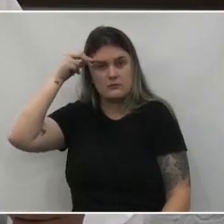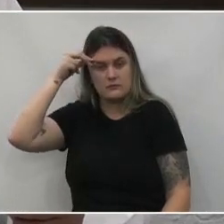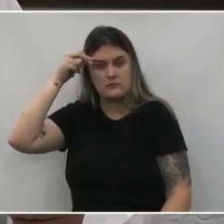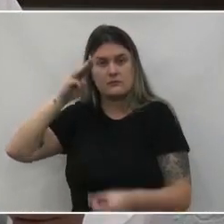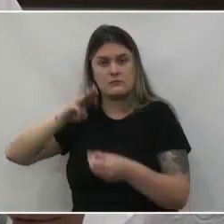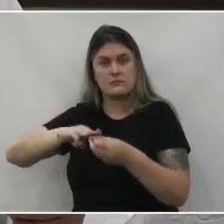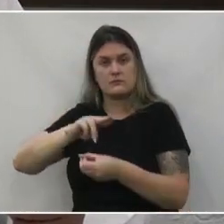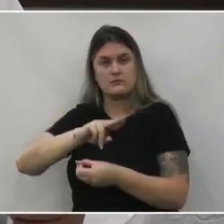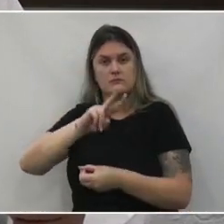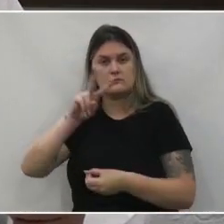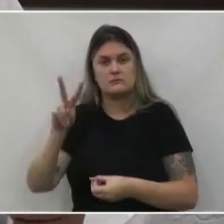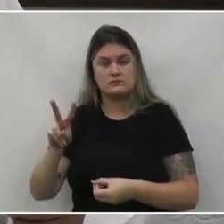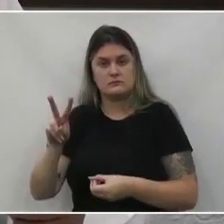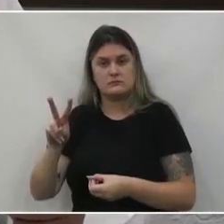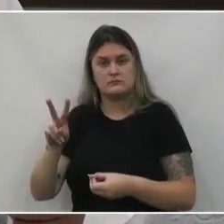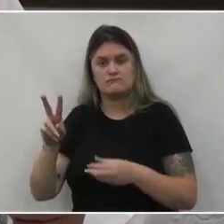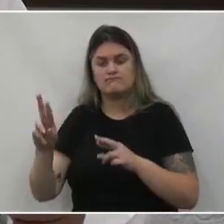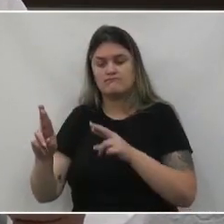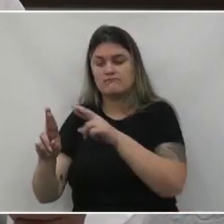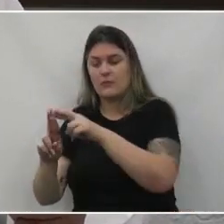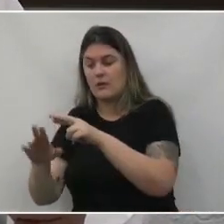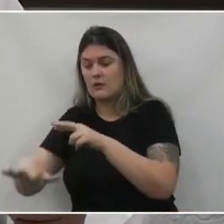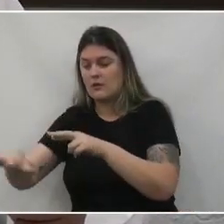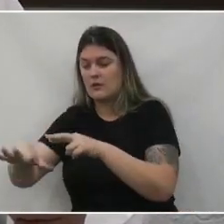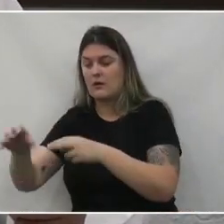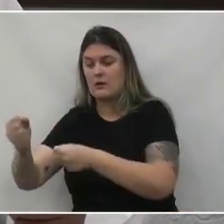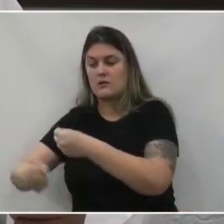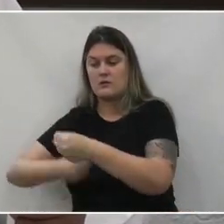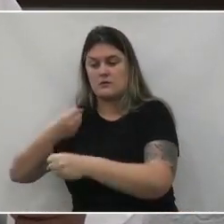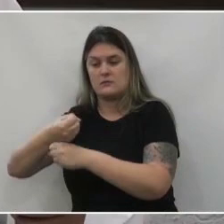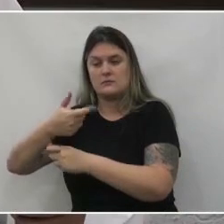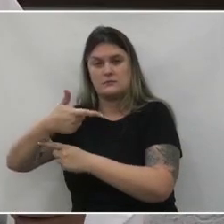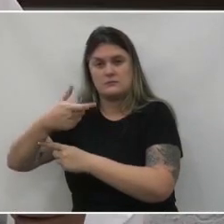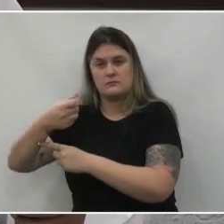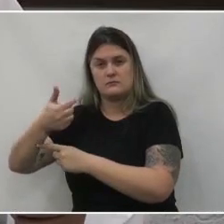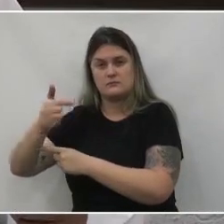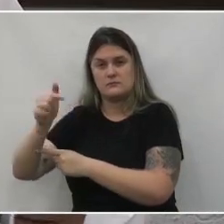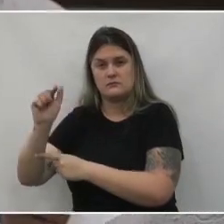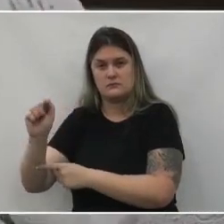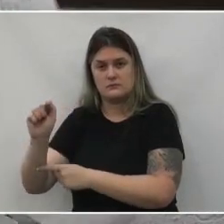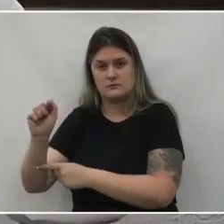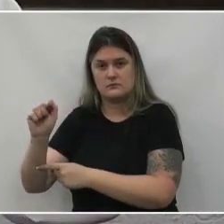união da vitória referente ao exercício financeiro de 2017